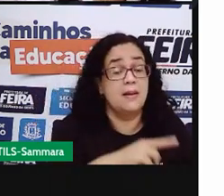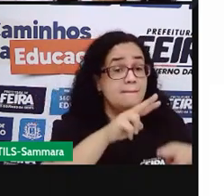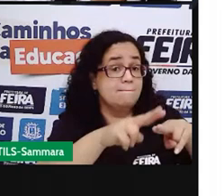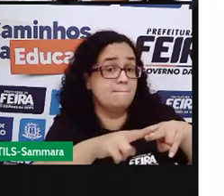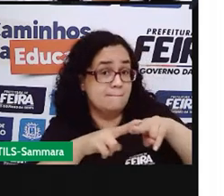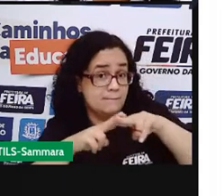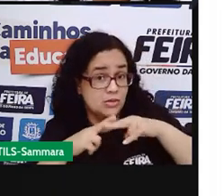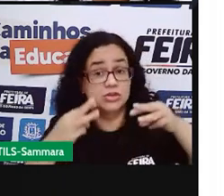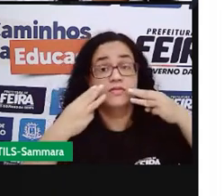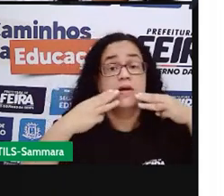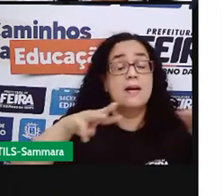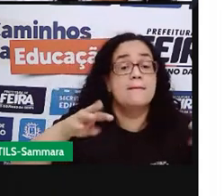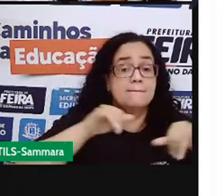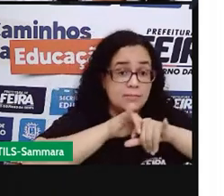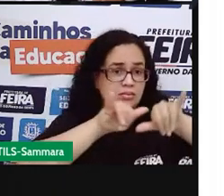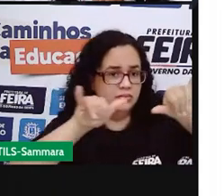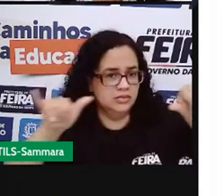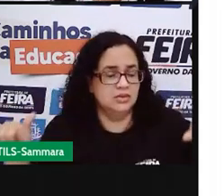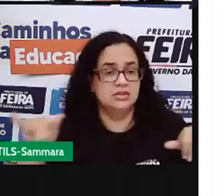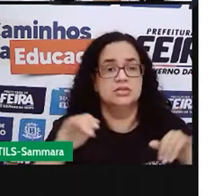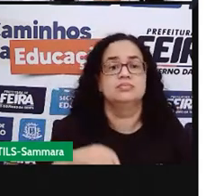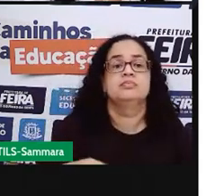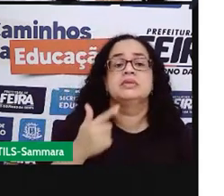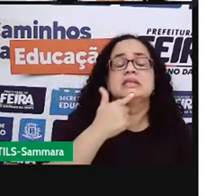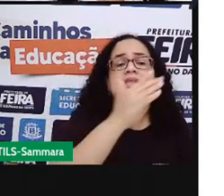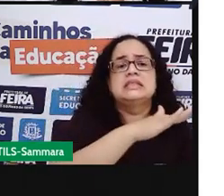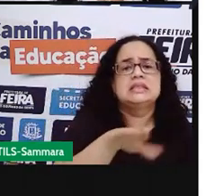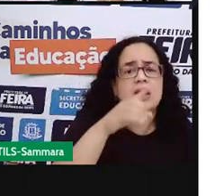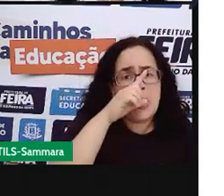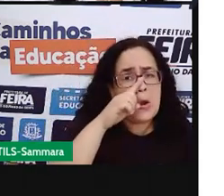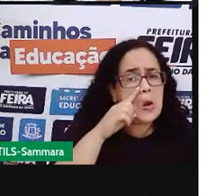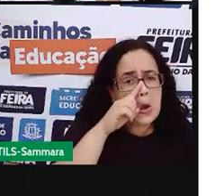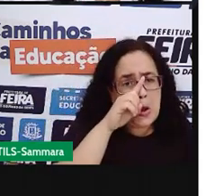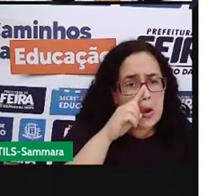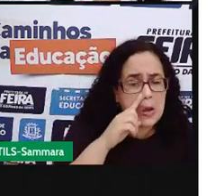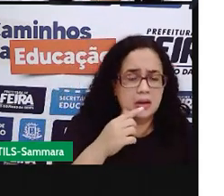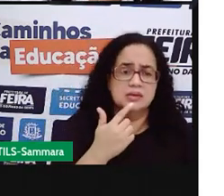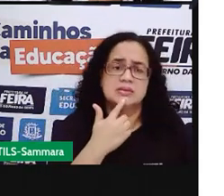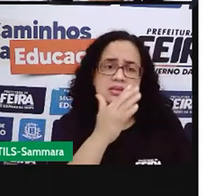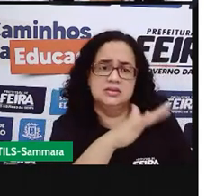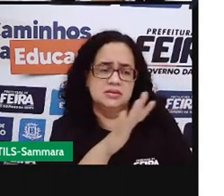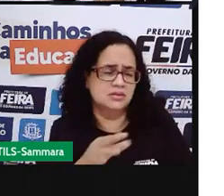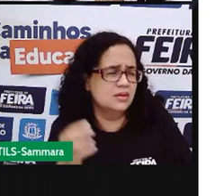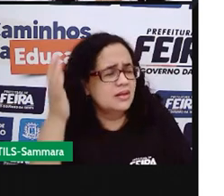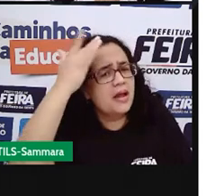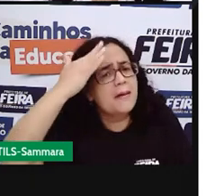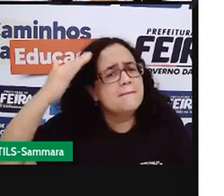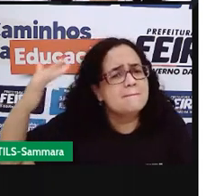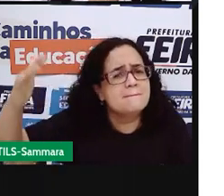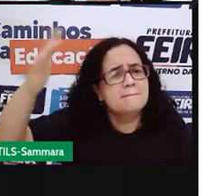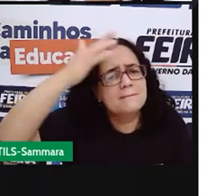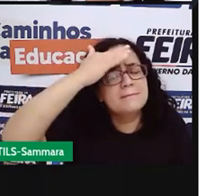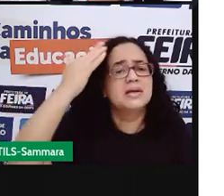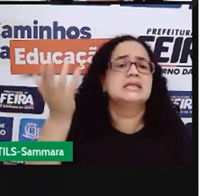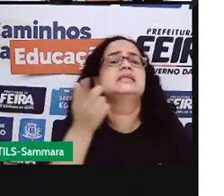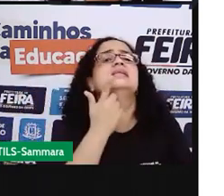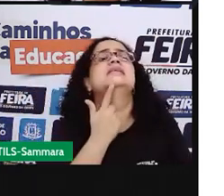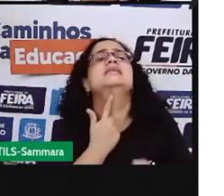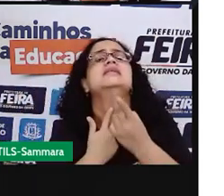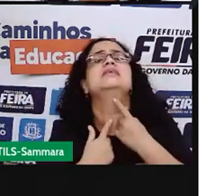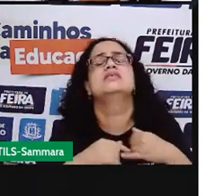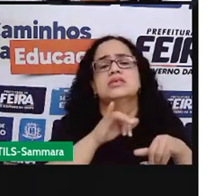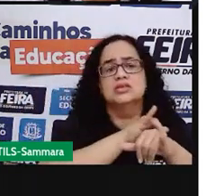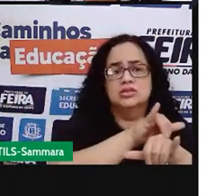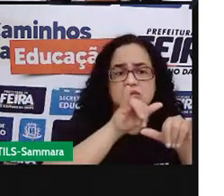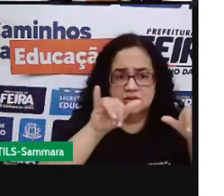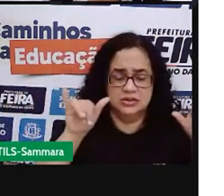publicidade infantil é tão perigosa. Quando nós somos crianças que nós somos levados pela imaginação e desejamos aqueles produtos